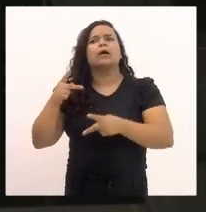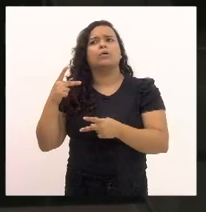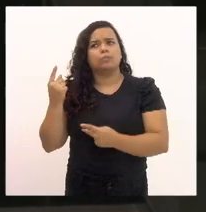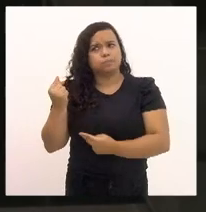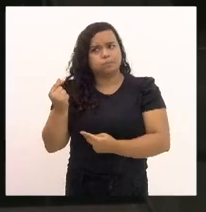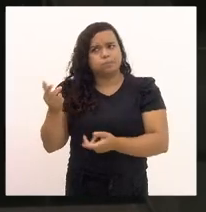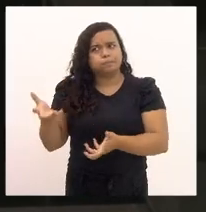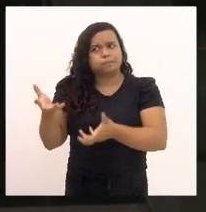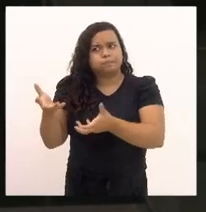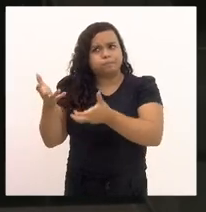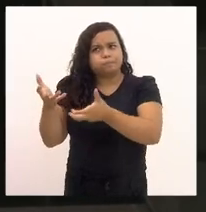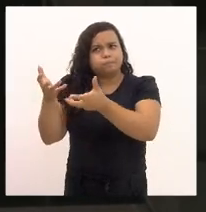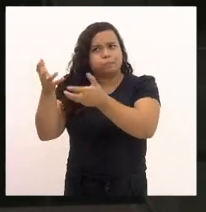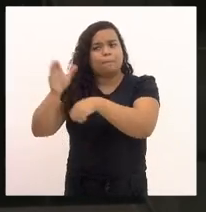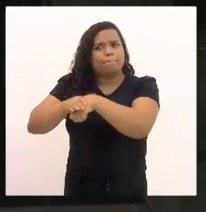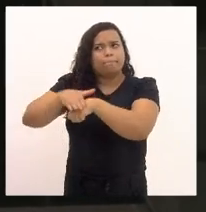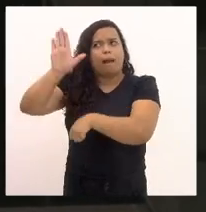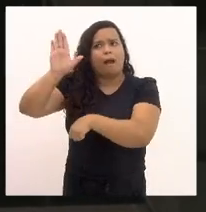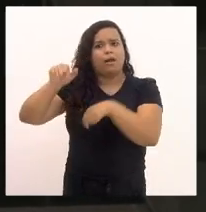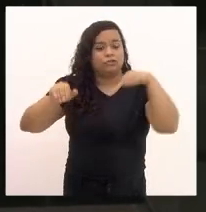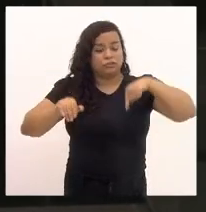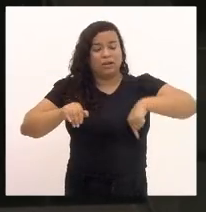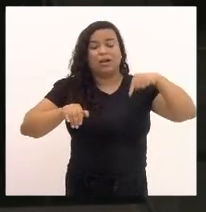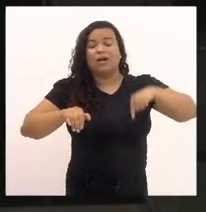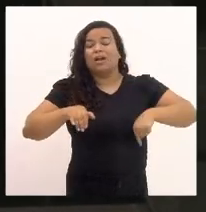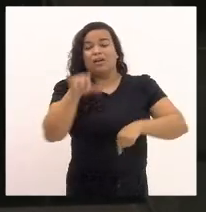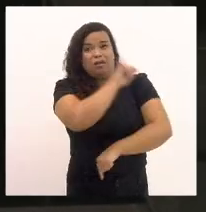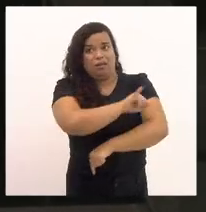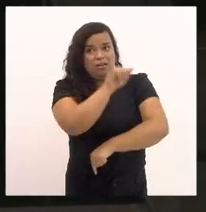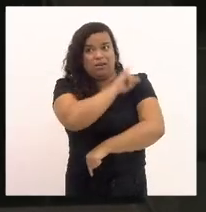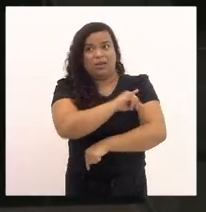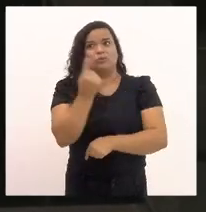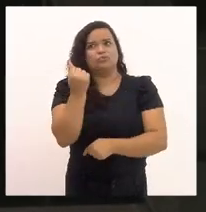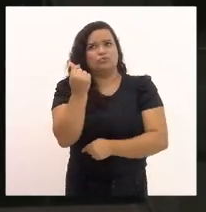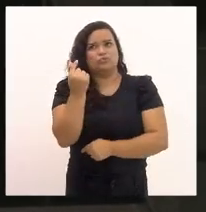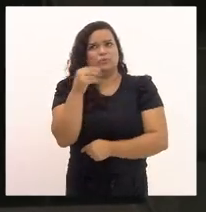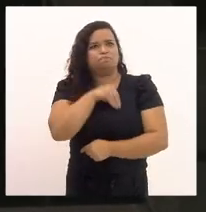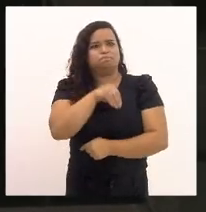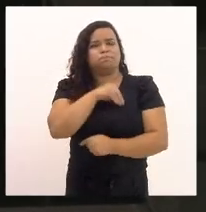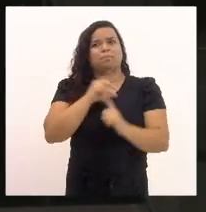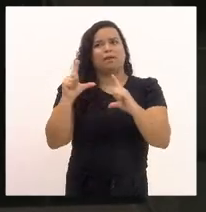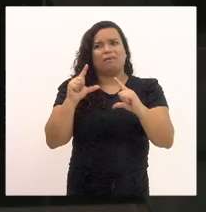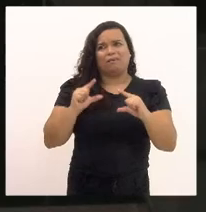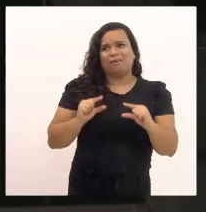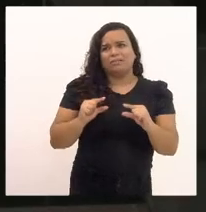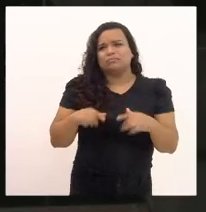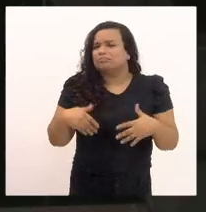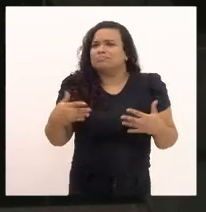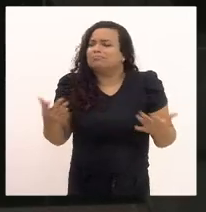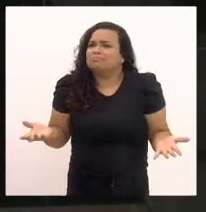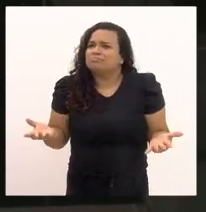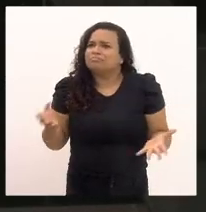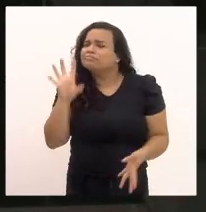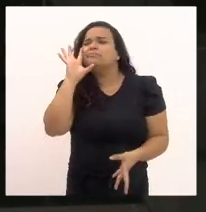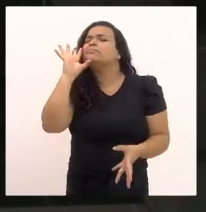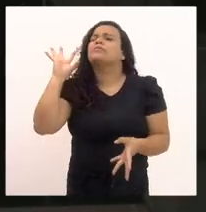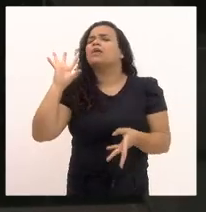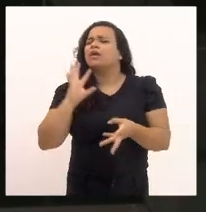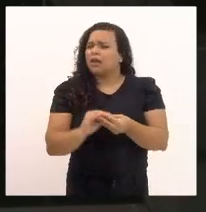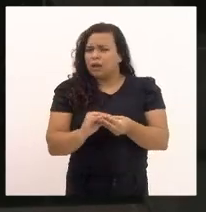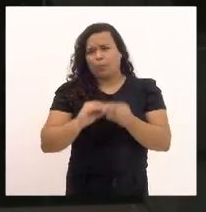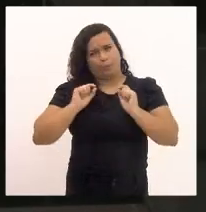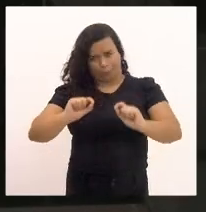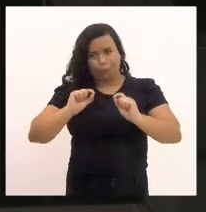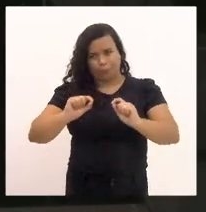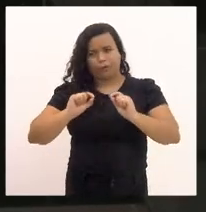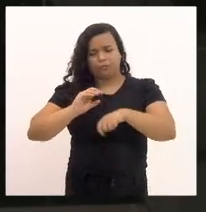muito maior que a do estado do Rio de Janeiro. Então, na verdade, deputado, o eu queria